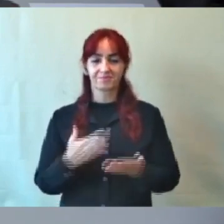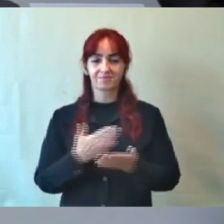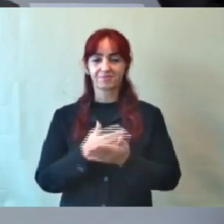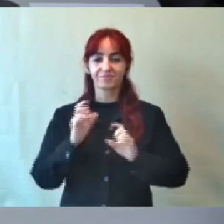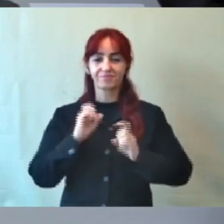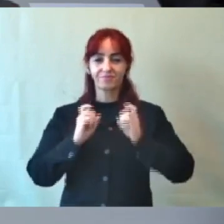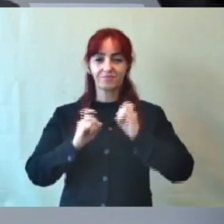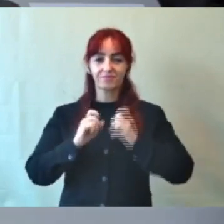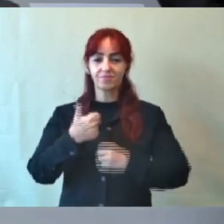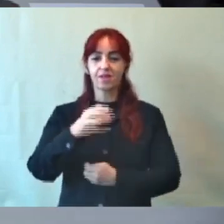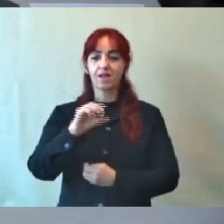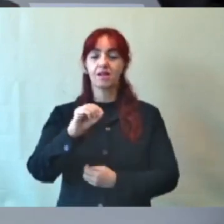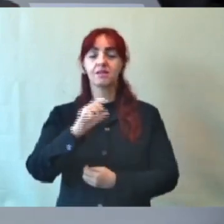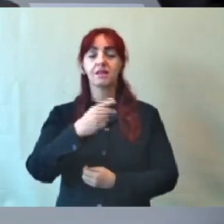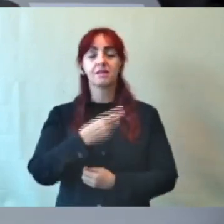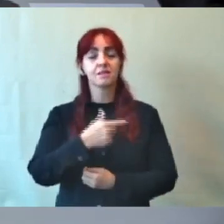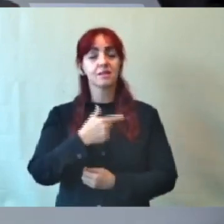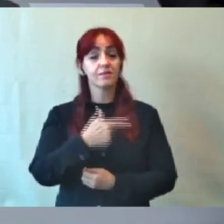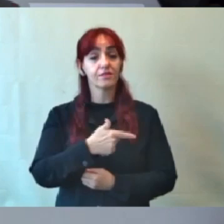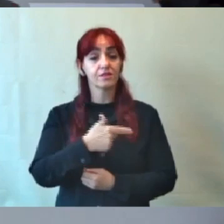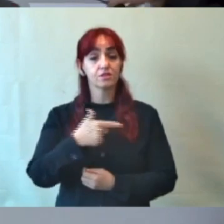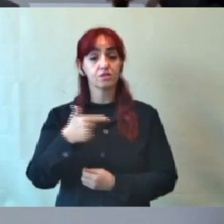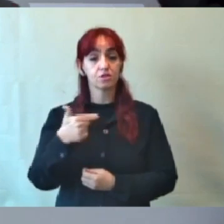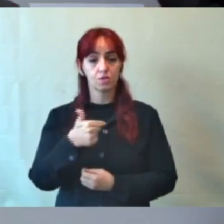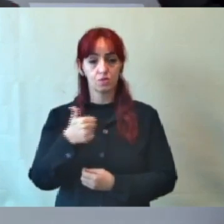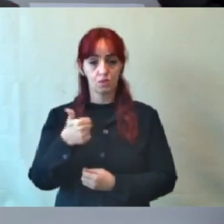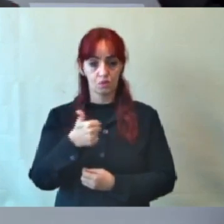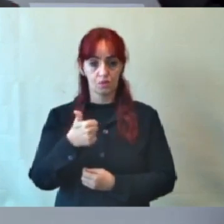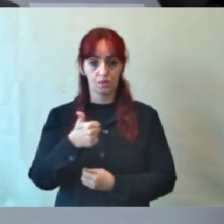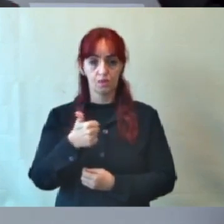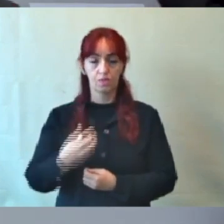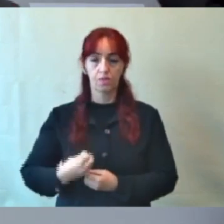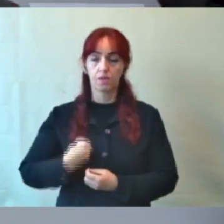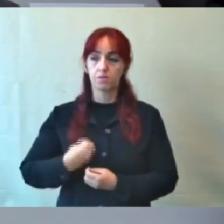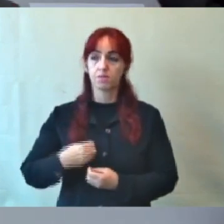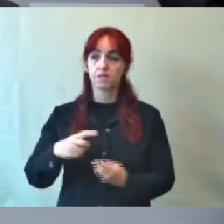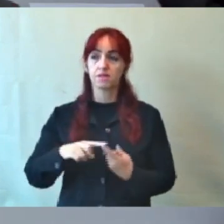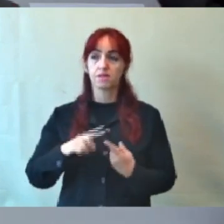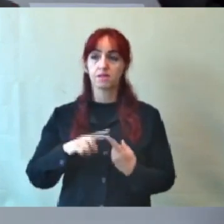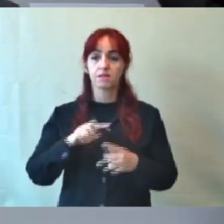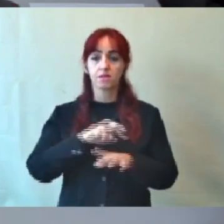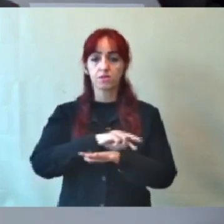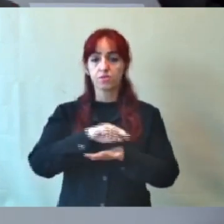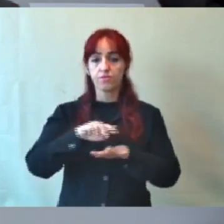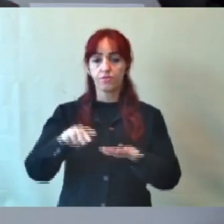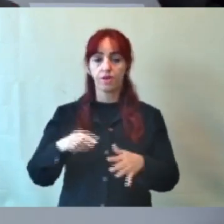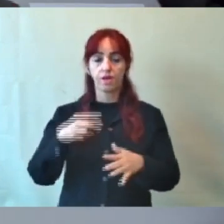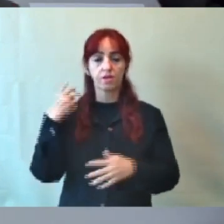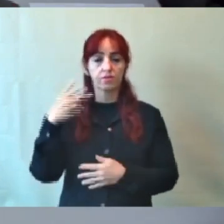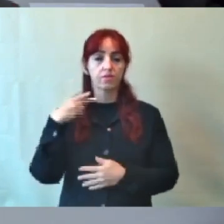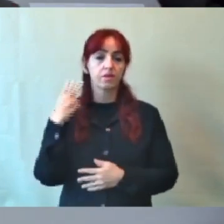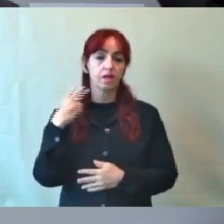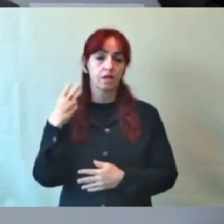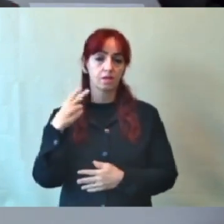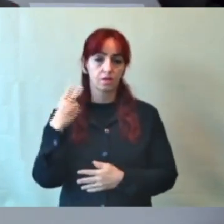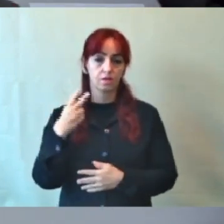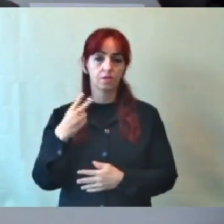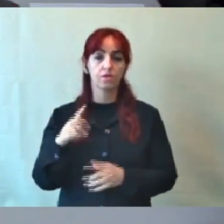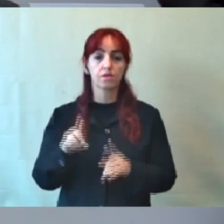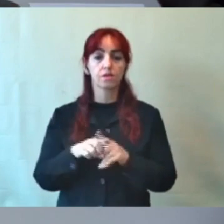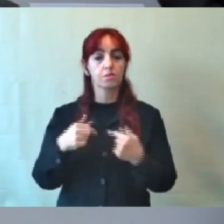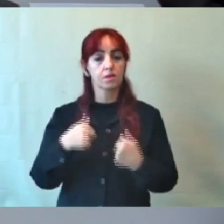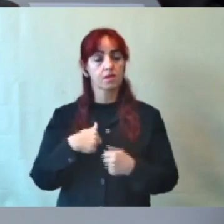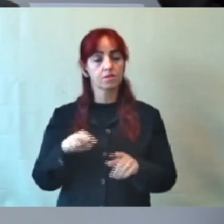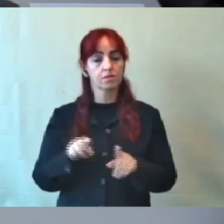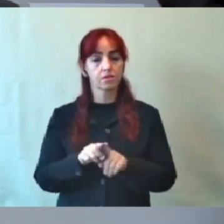horas e 21 minutos, com a presença do vereador Jorge Santos, vereador Gilson Guimarães, vereador Reinaldo Gomes e com a minha presença também,